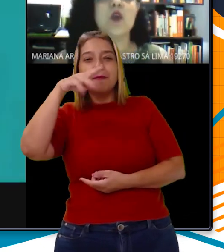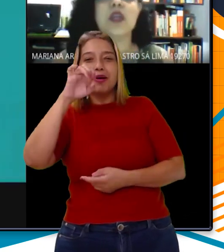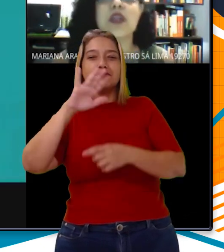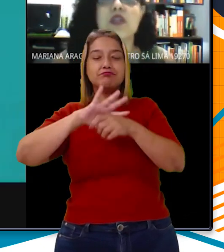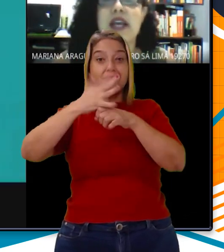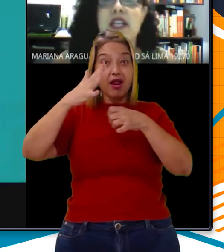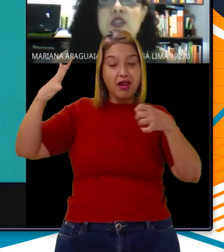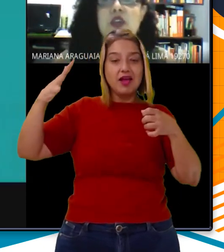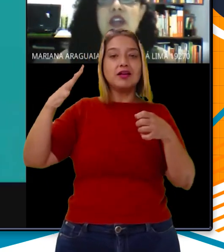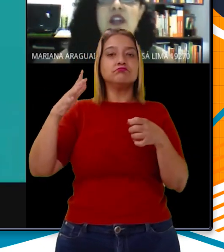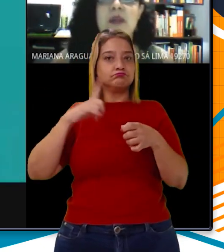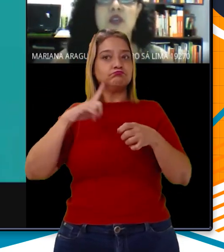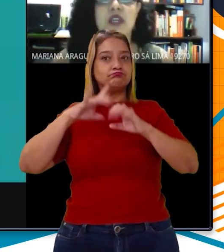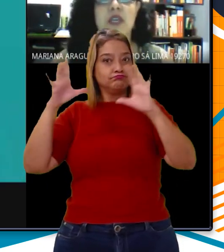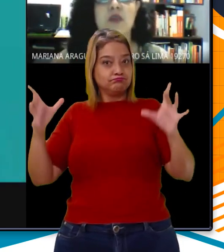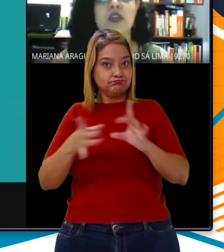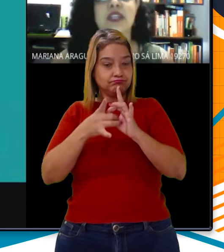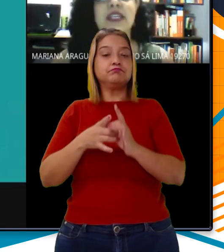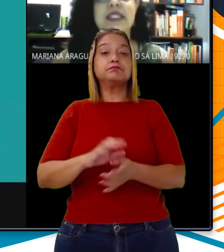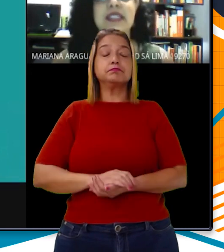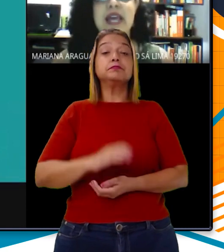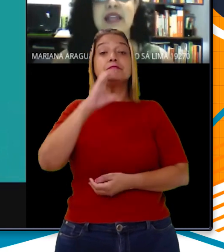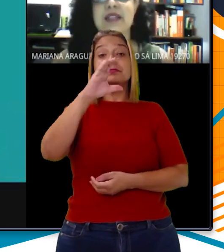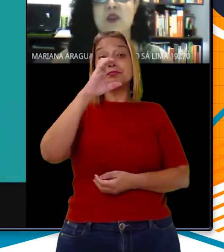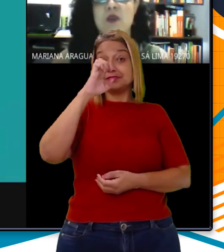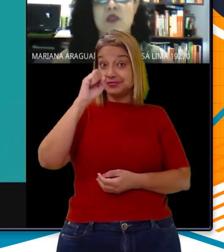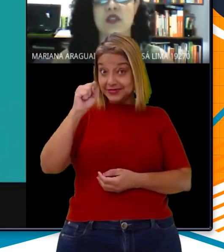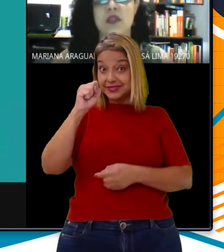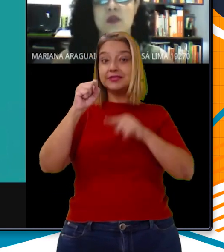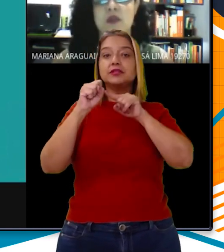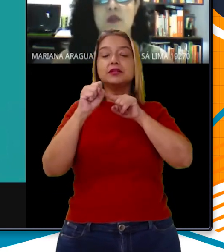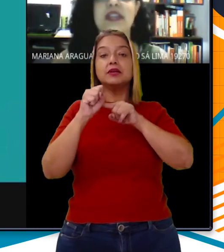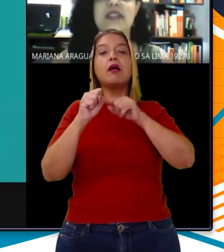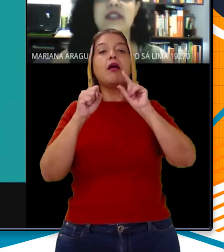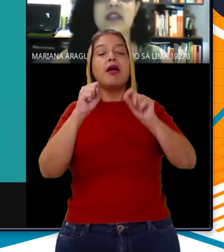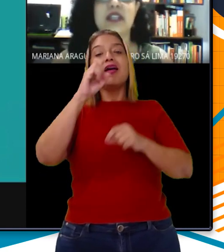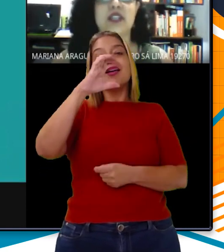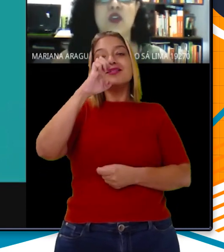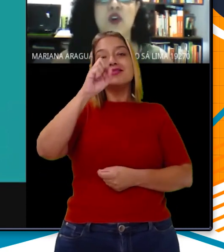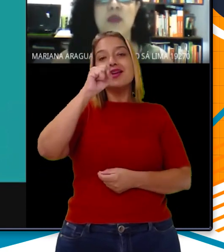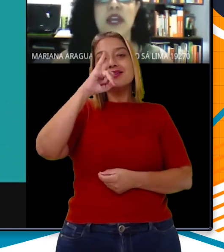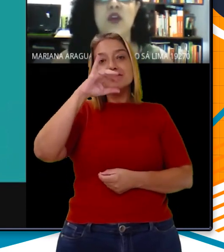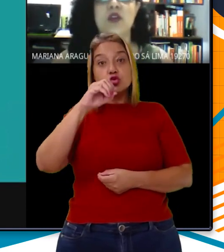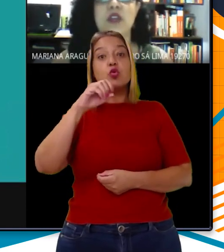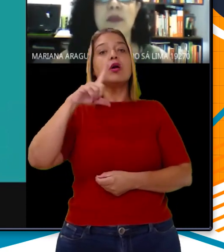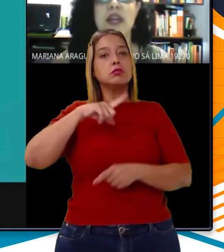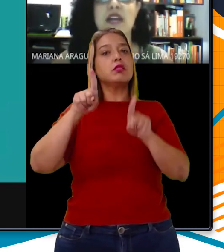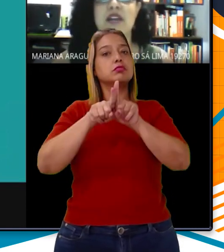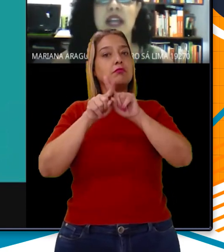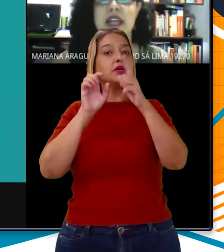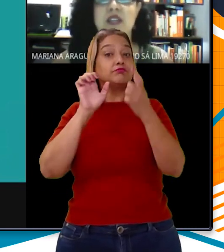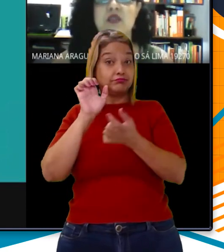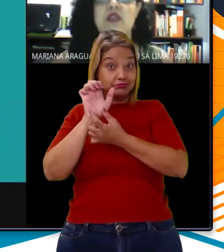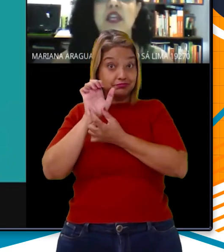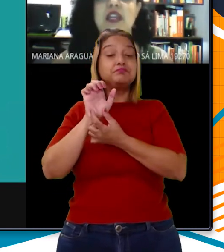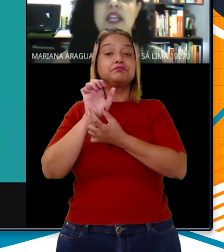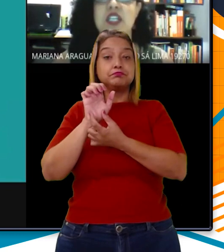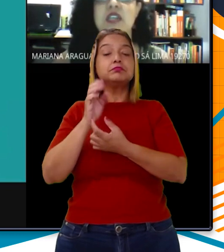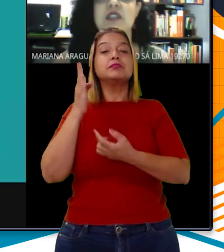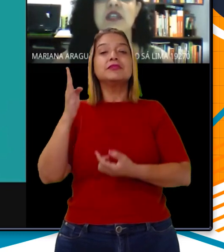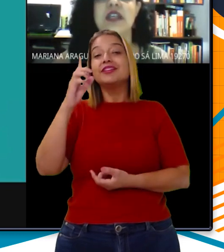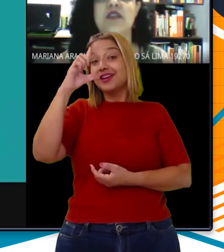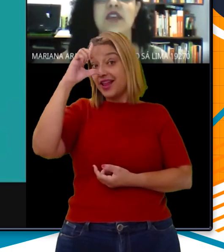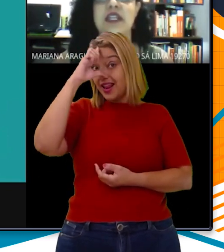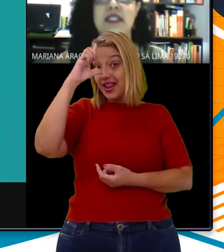Quanto ao césio, ele elemento químico que tem CS como símbolo. Esse nome é oriundo da palavra quésios, que em